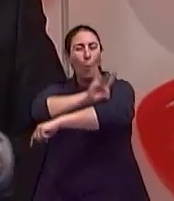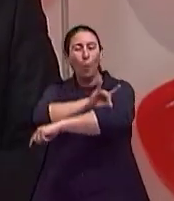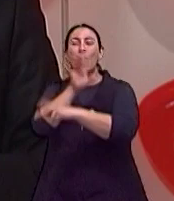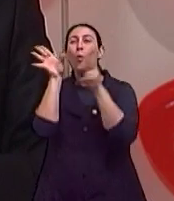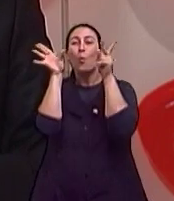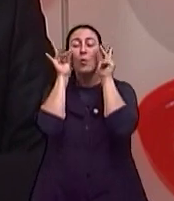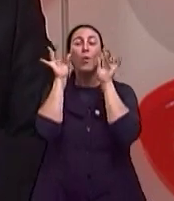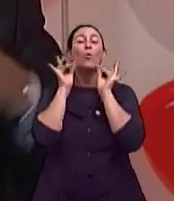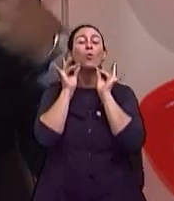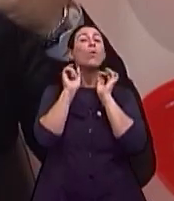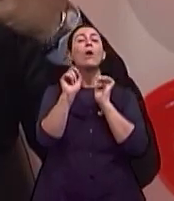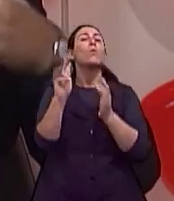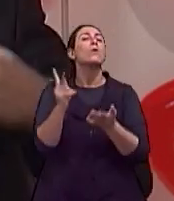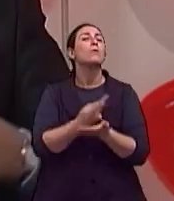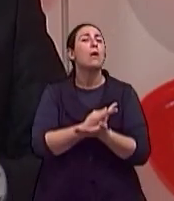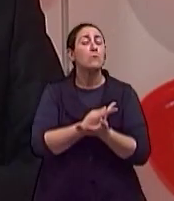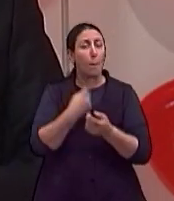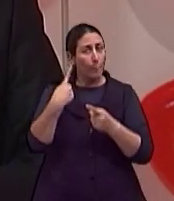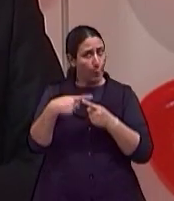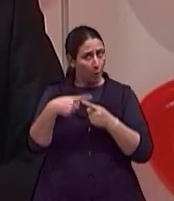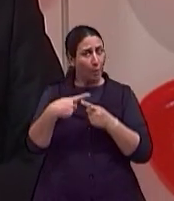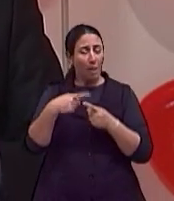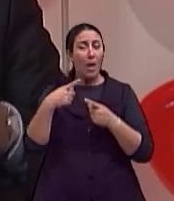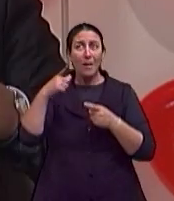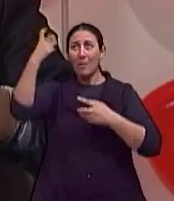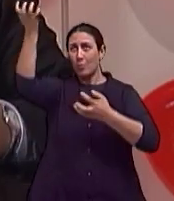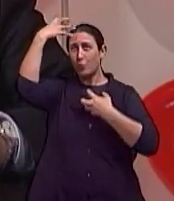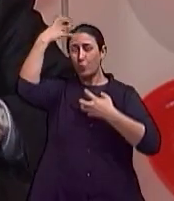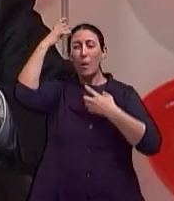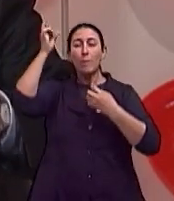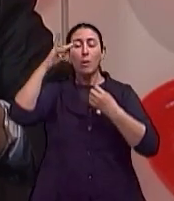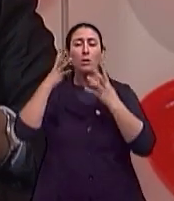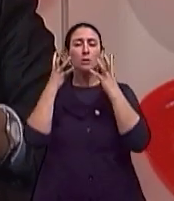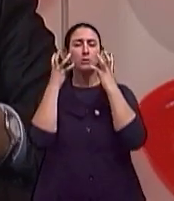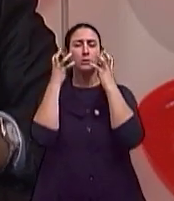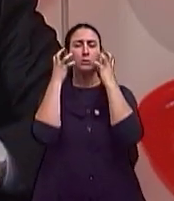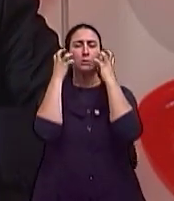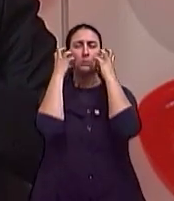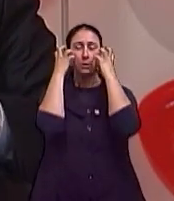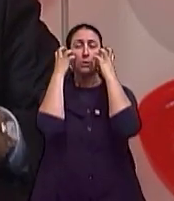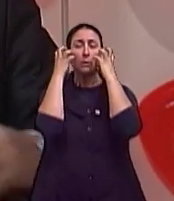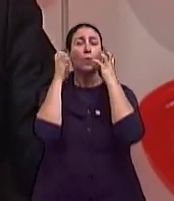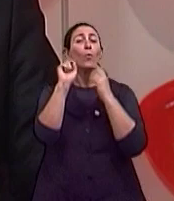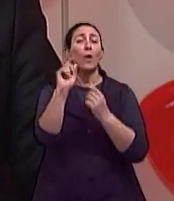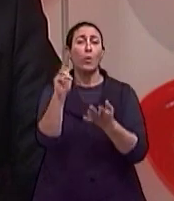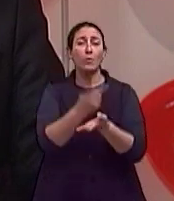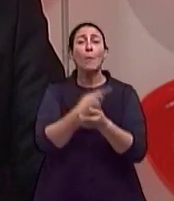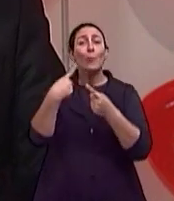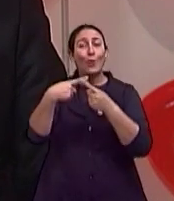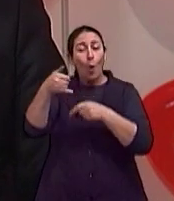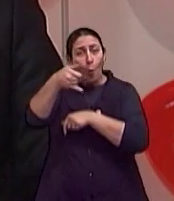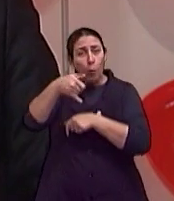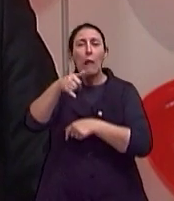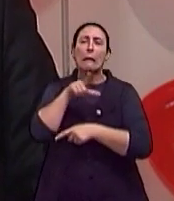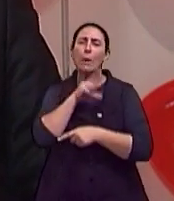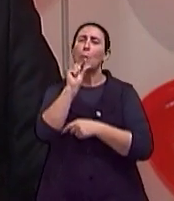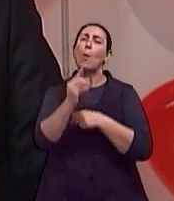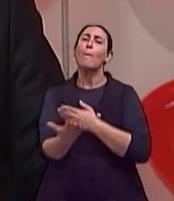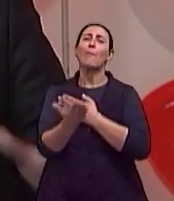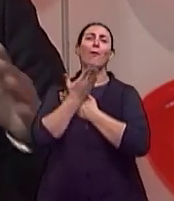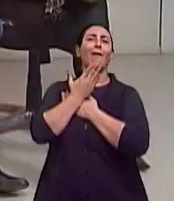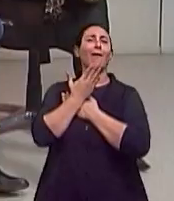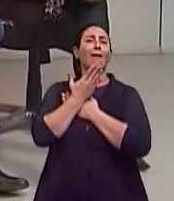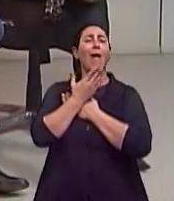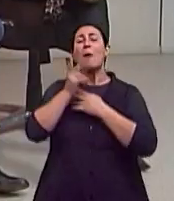Consequentemente, o vai acontecer? Um ressecamento da pele e a médio prazo, se continuar esse tipo de técnica, o envelhecimento gutâneo